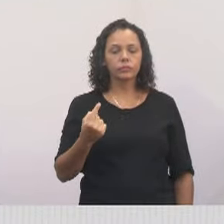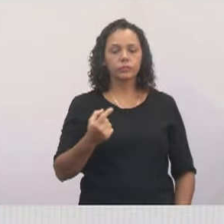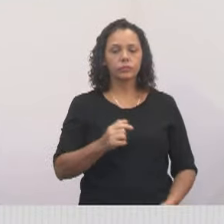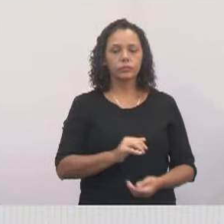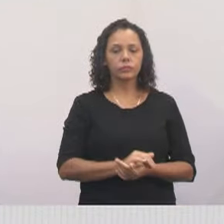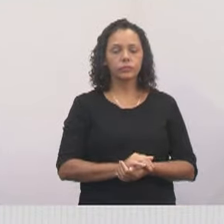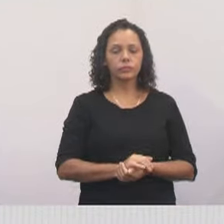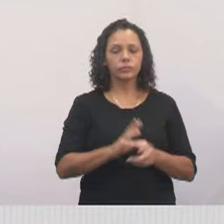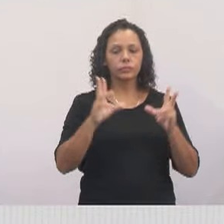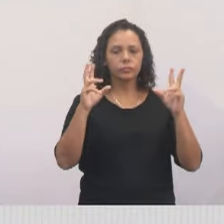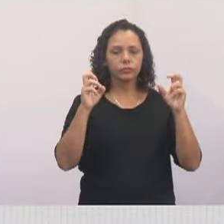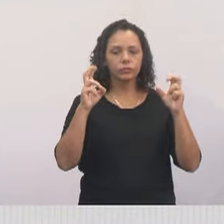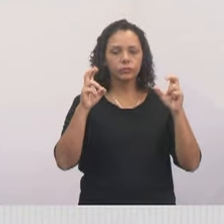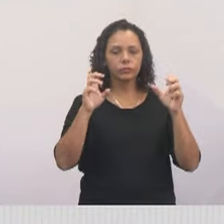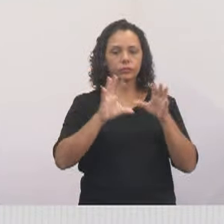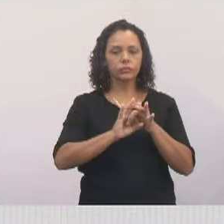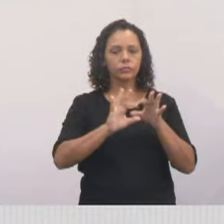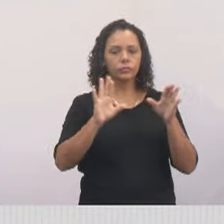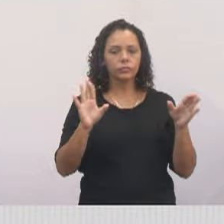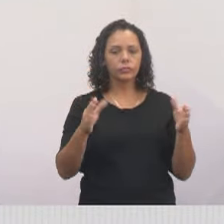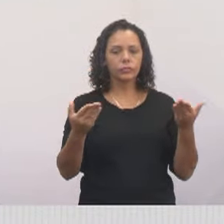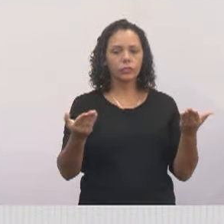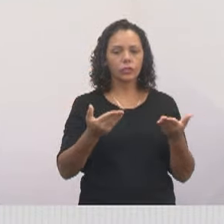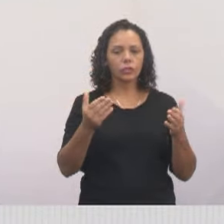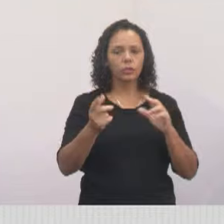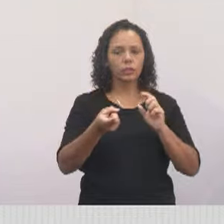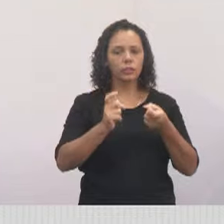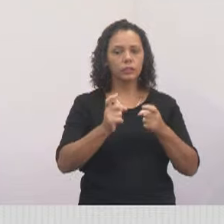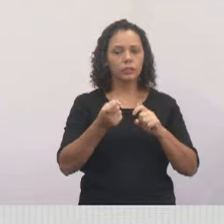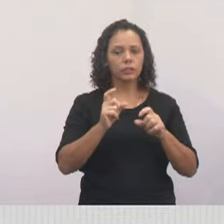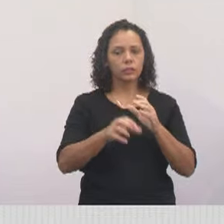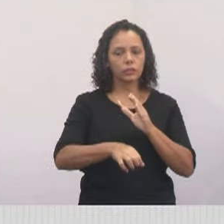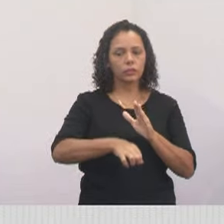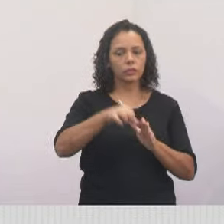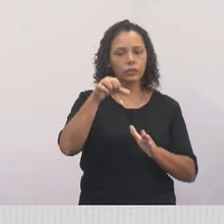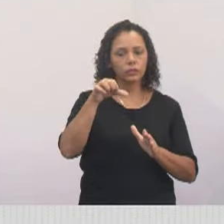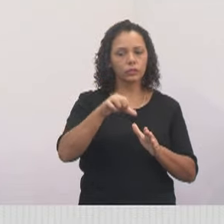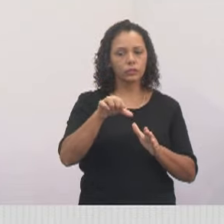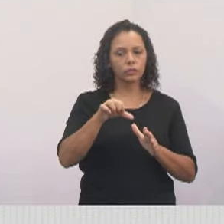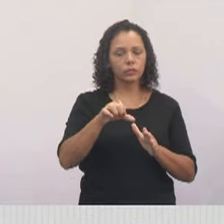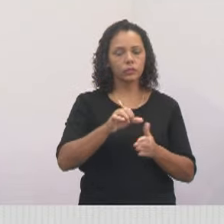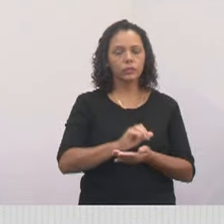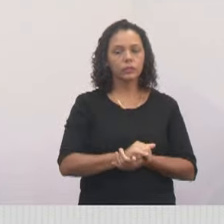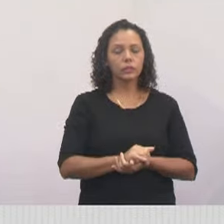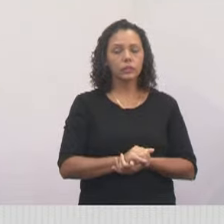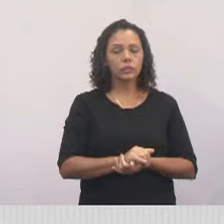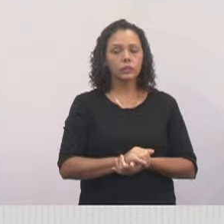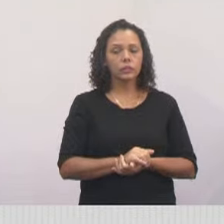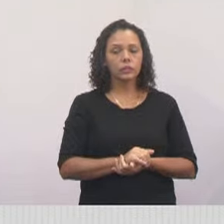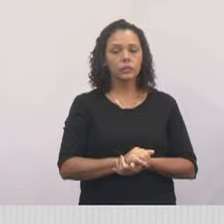slide. Hoje nós estamos na nona sessão ordinária dessa legislatura. E